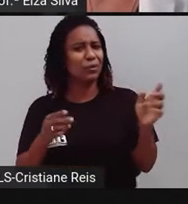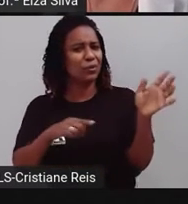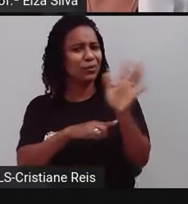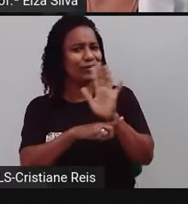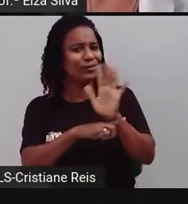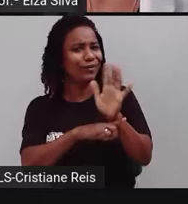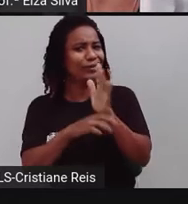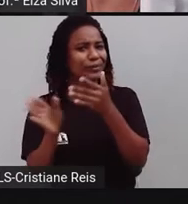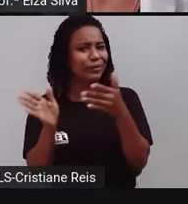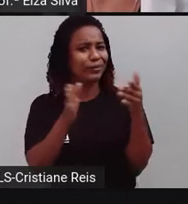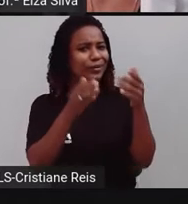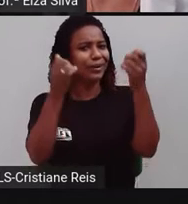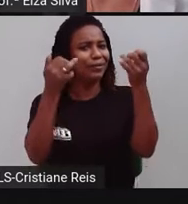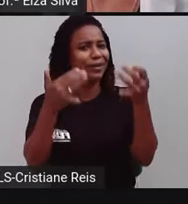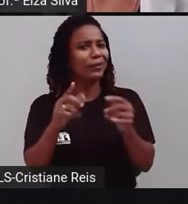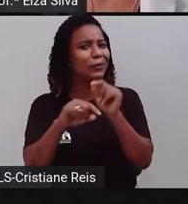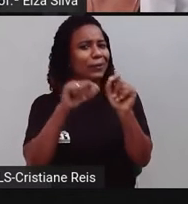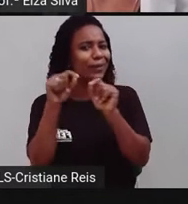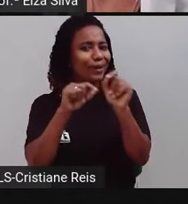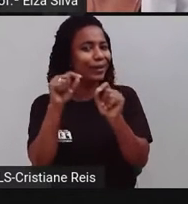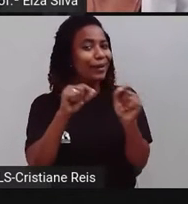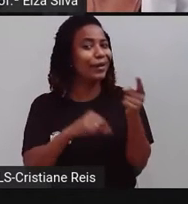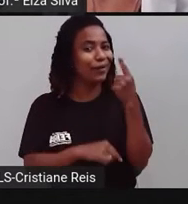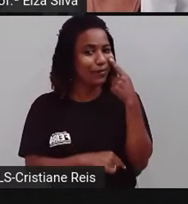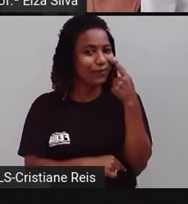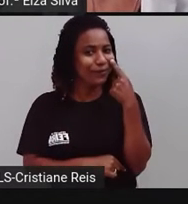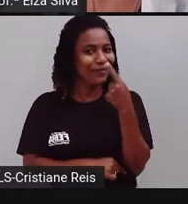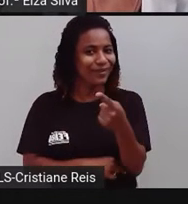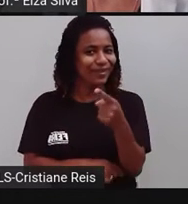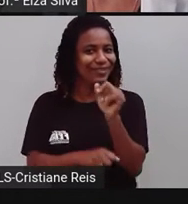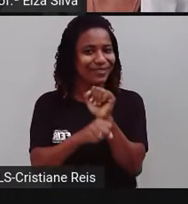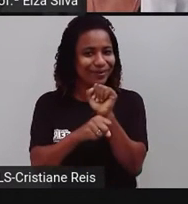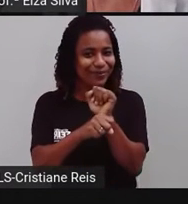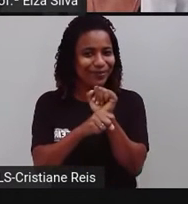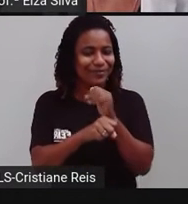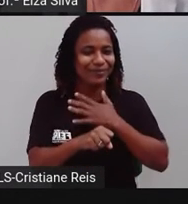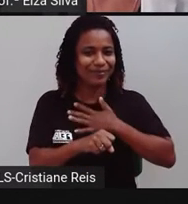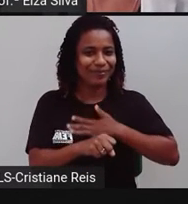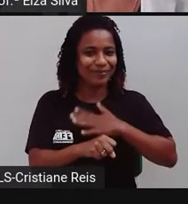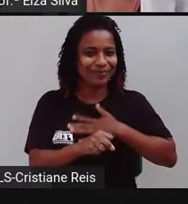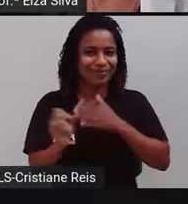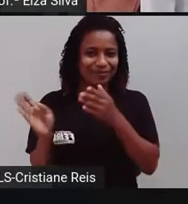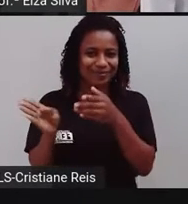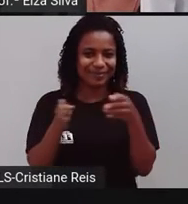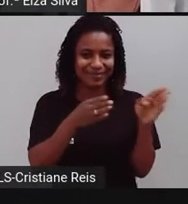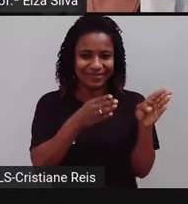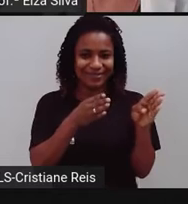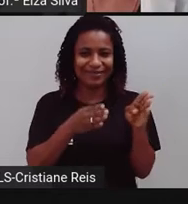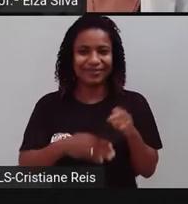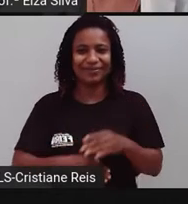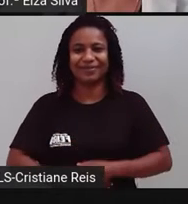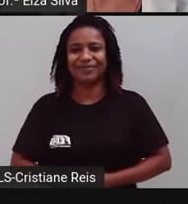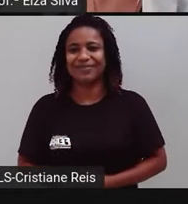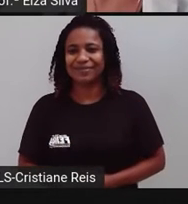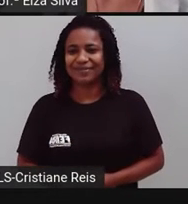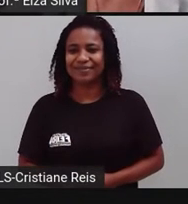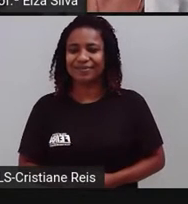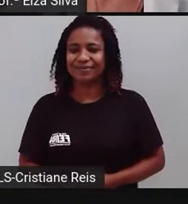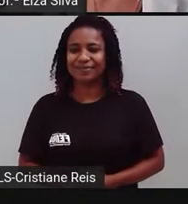estão falando? Ok, let's go. Just a moment, please. Só um minutinho, por favor. Let's go.